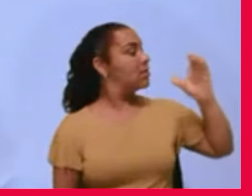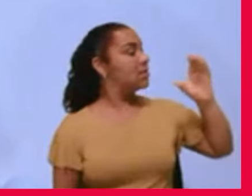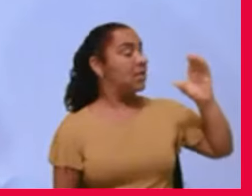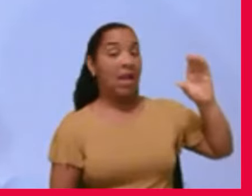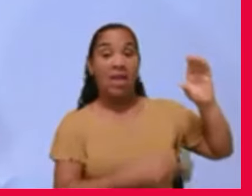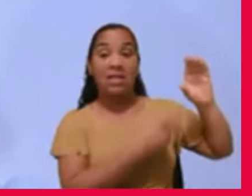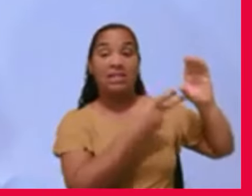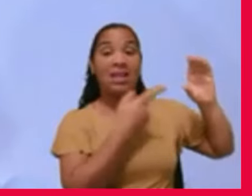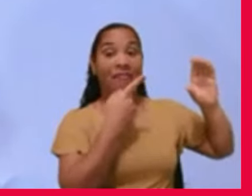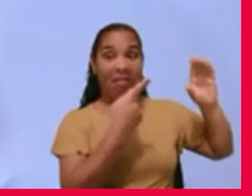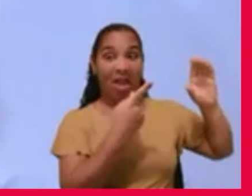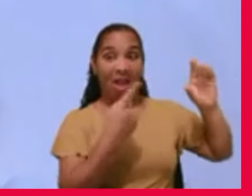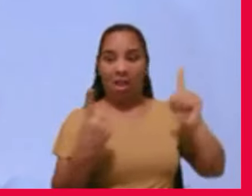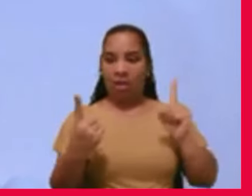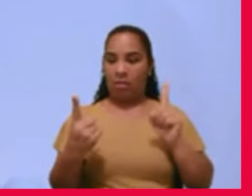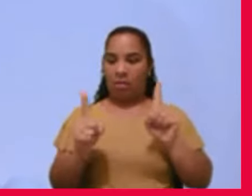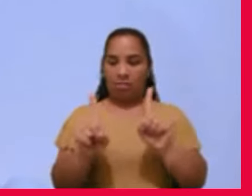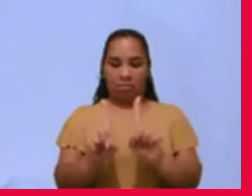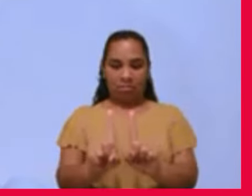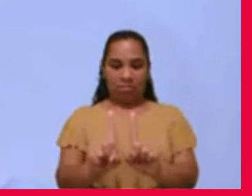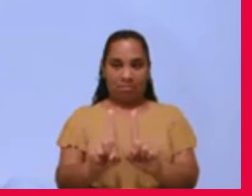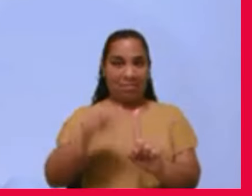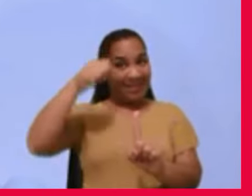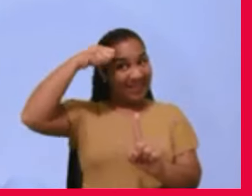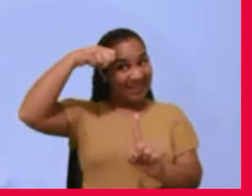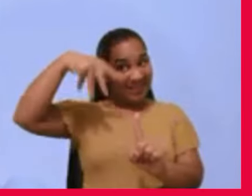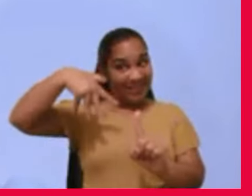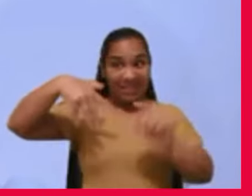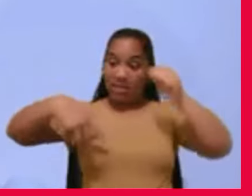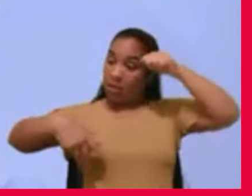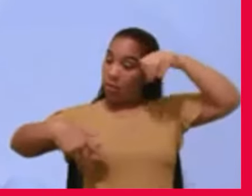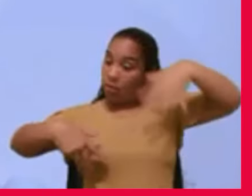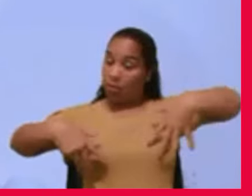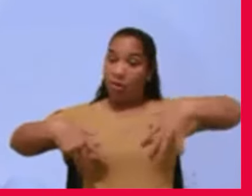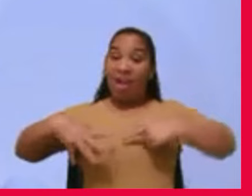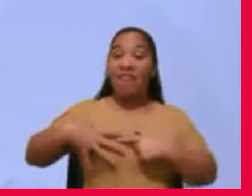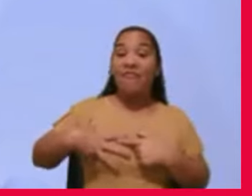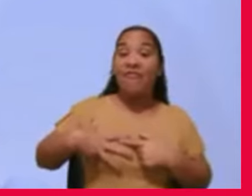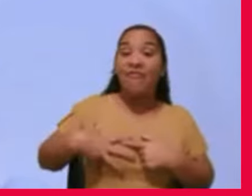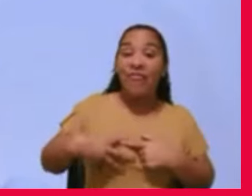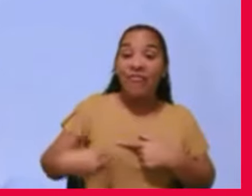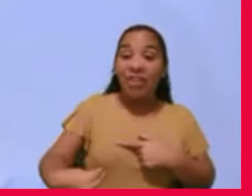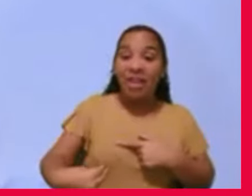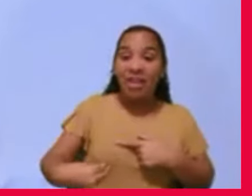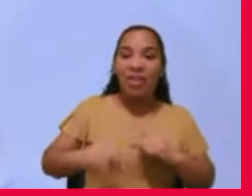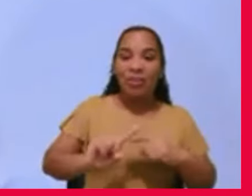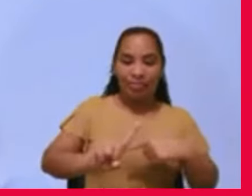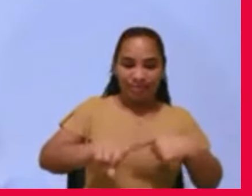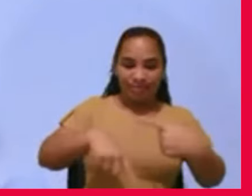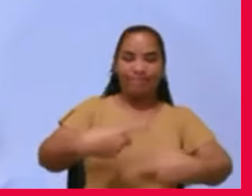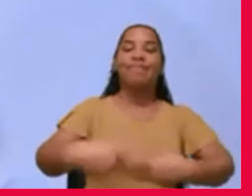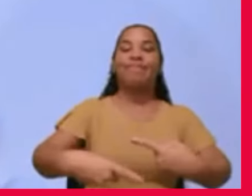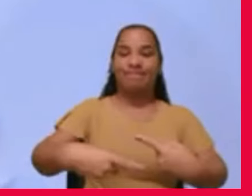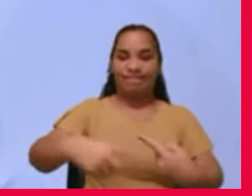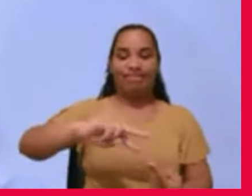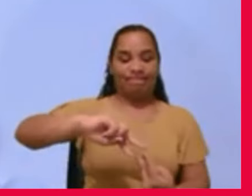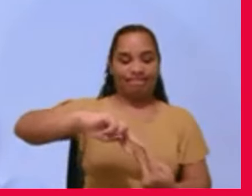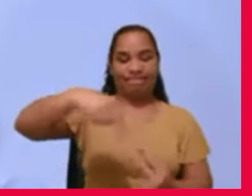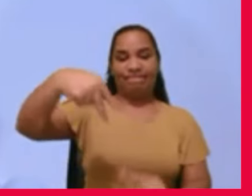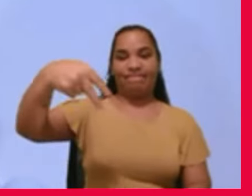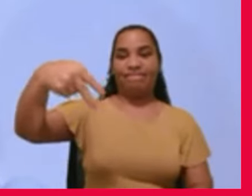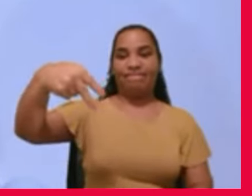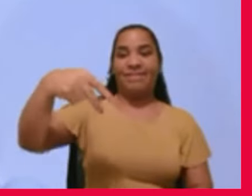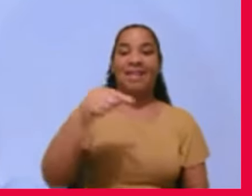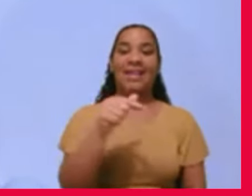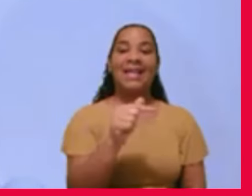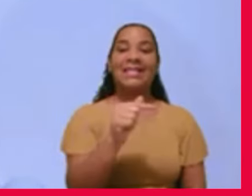casal de esquizofrênico tem 70% de possibilidade de ser